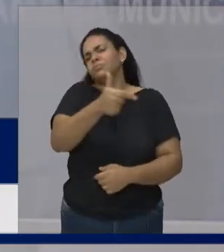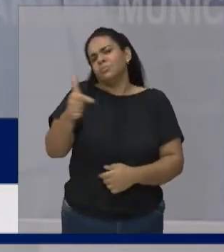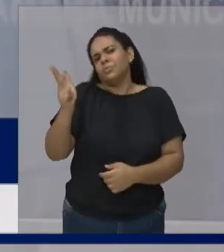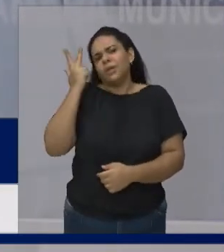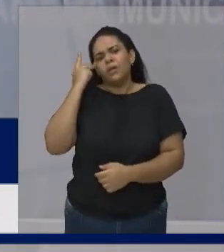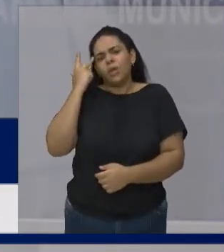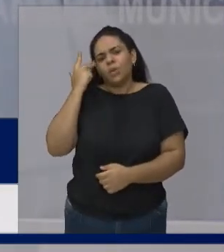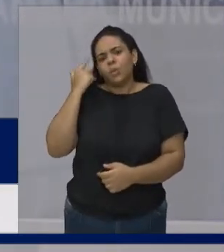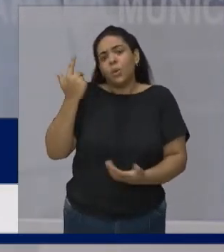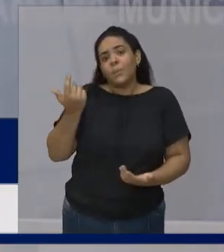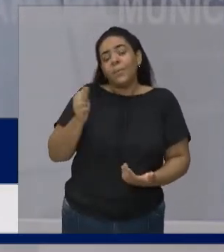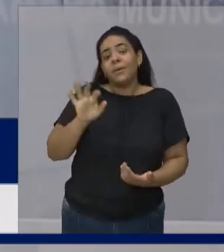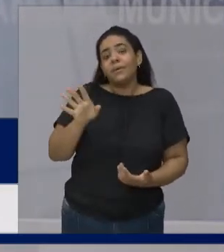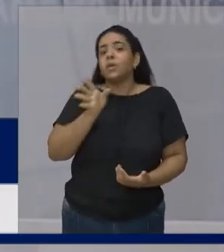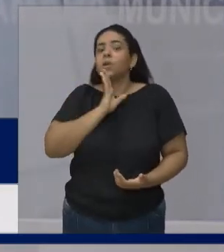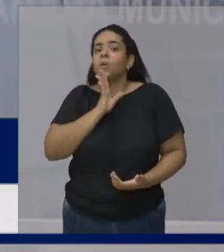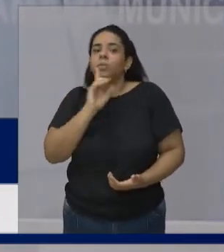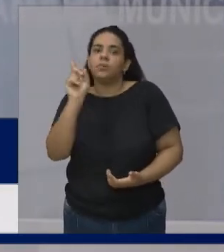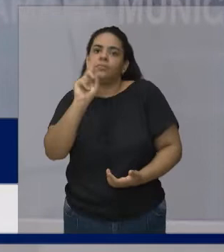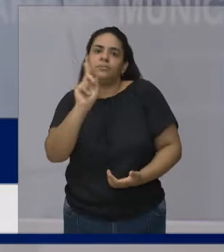Só foi a falta de conhecimento